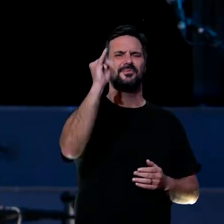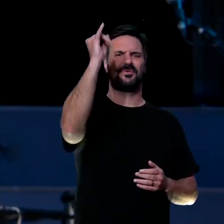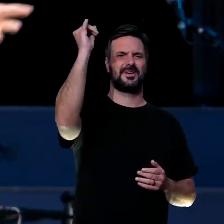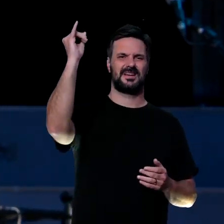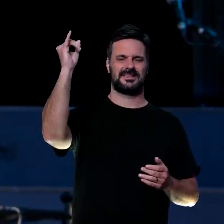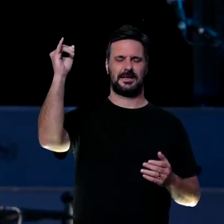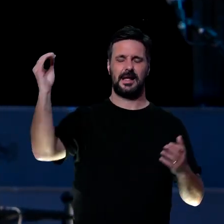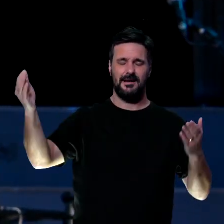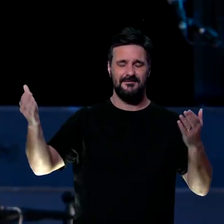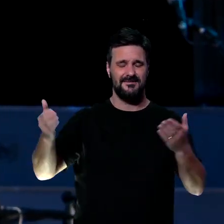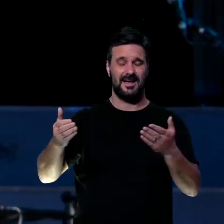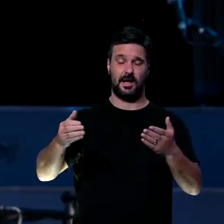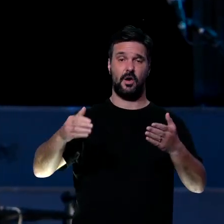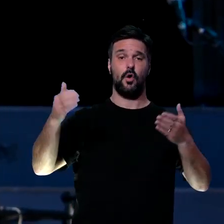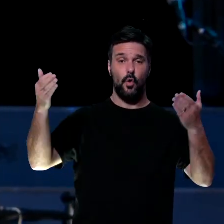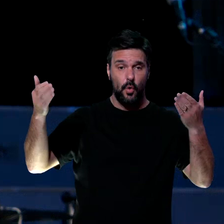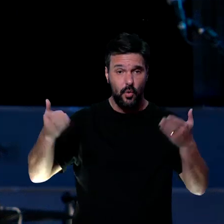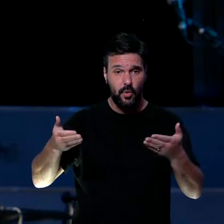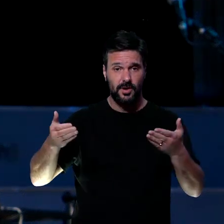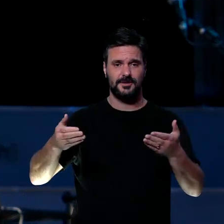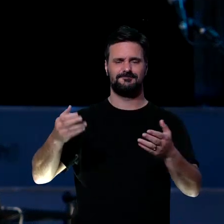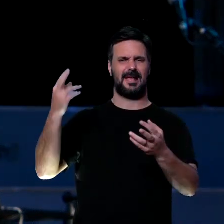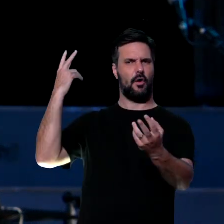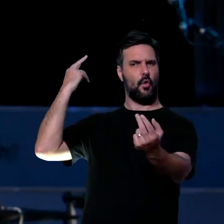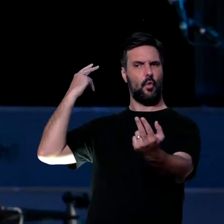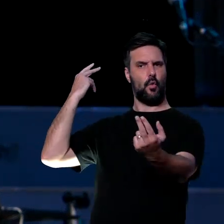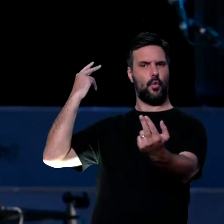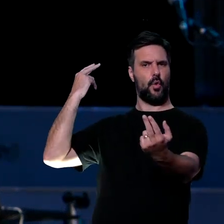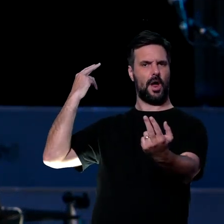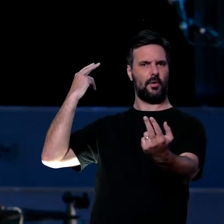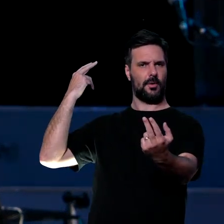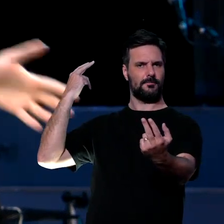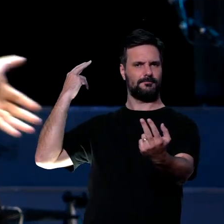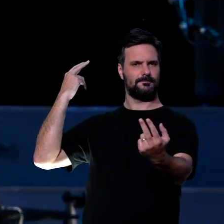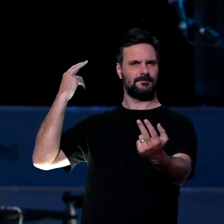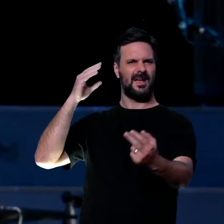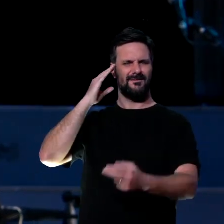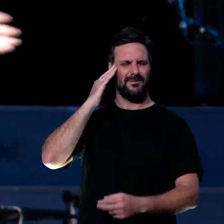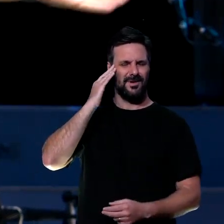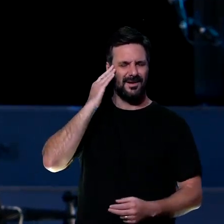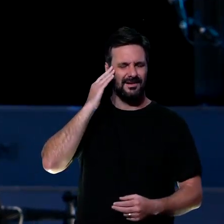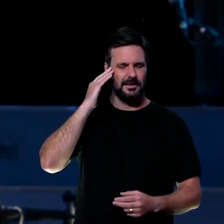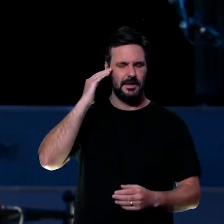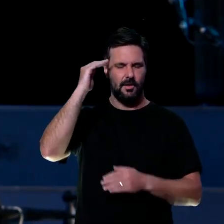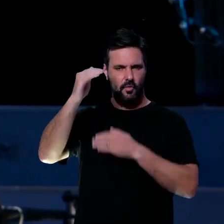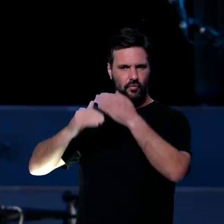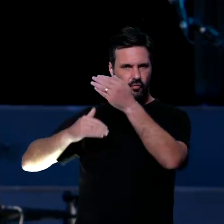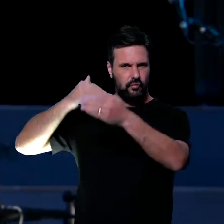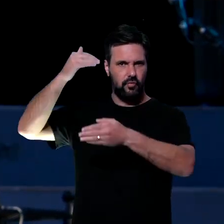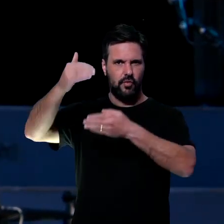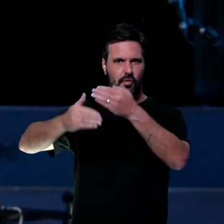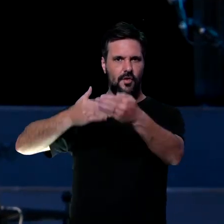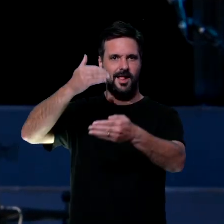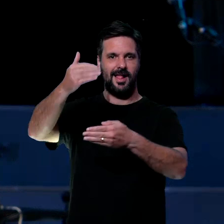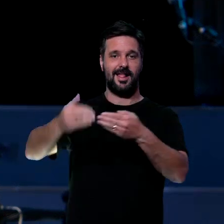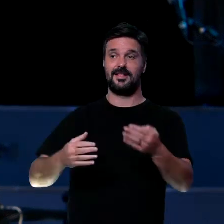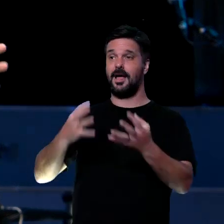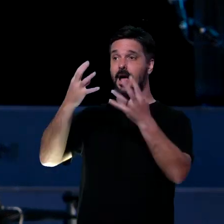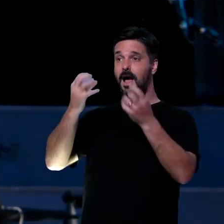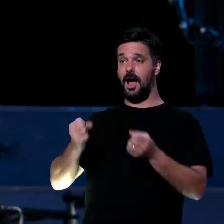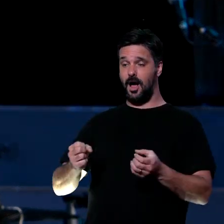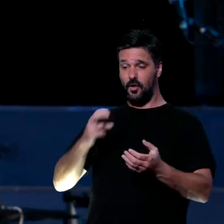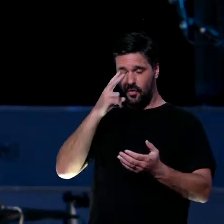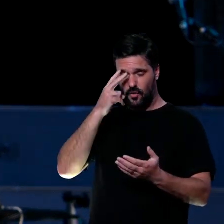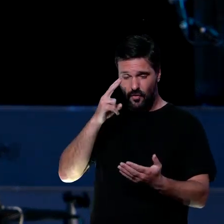e relevante pra nós ainda hoje. Então quando a gente lê isso aqui, é uma pregação que atravessou os séculos e chegou até nós. E com